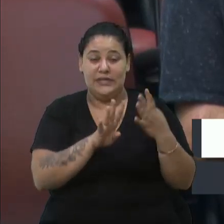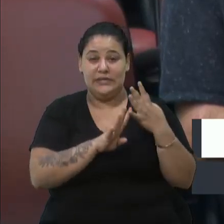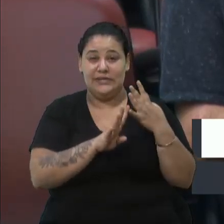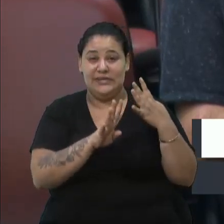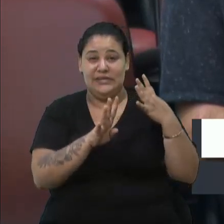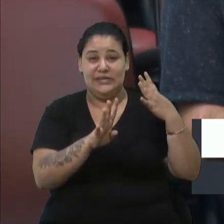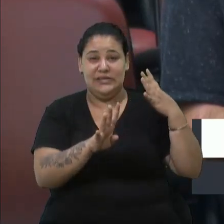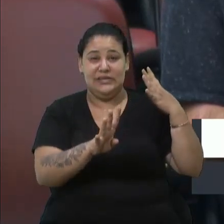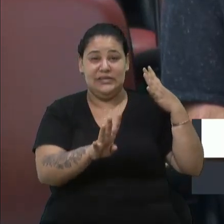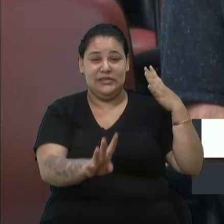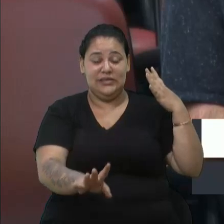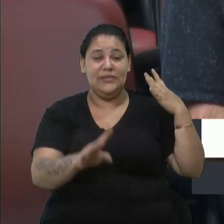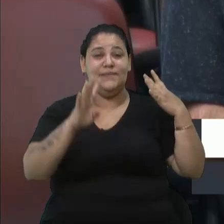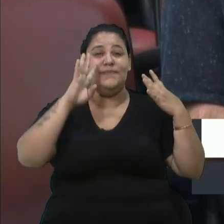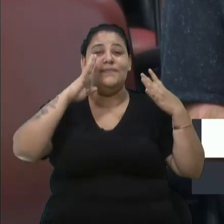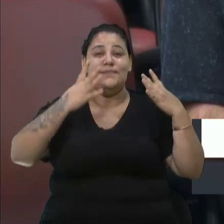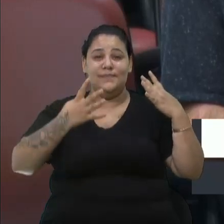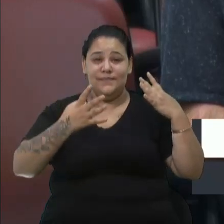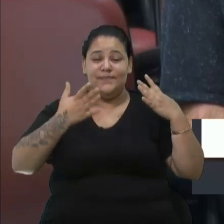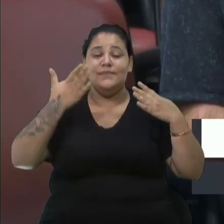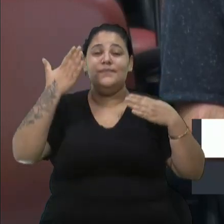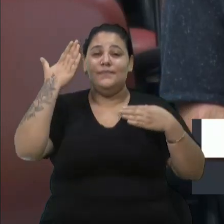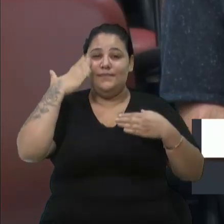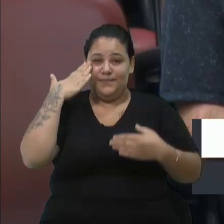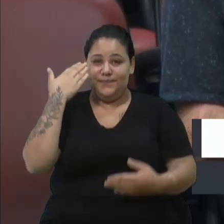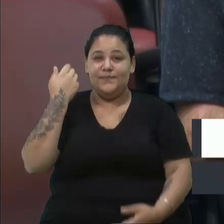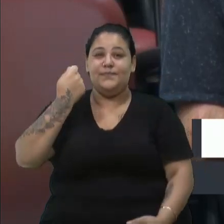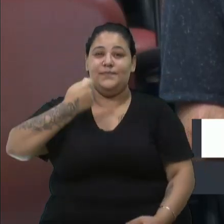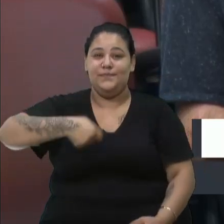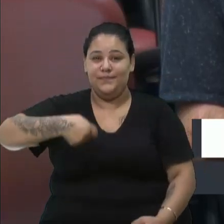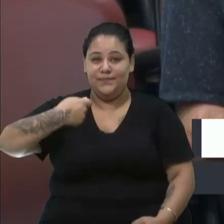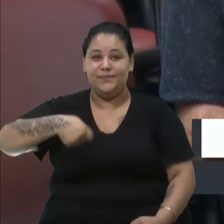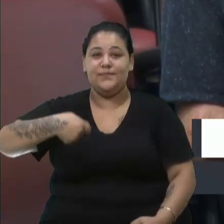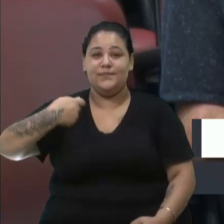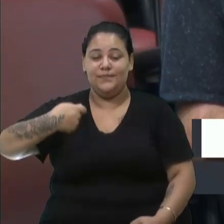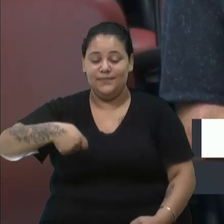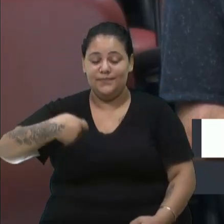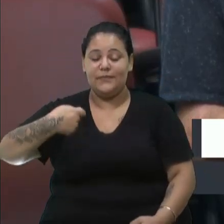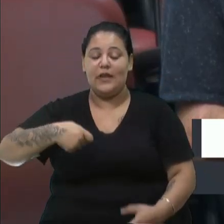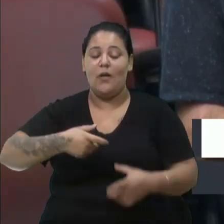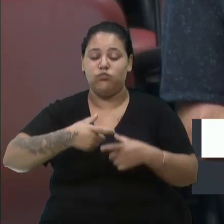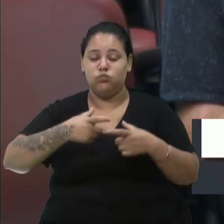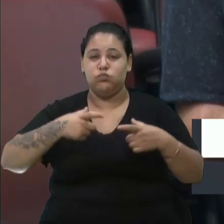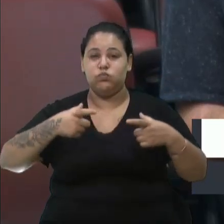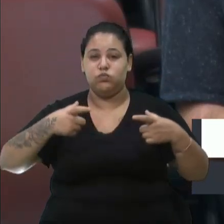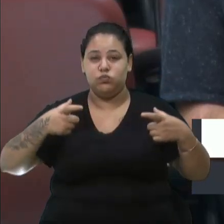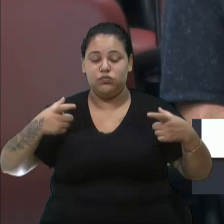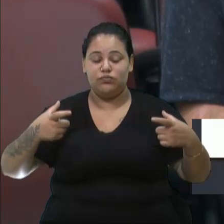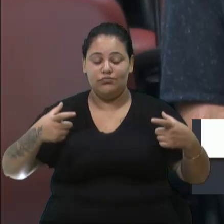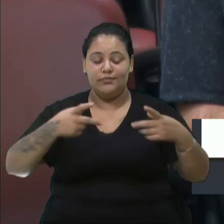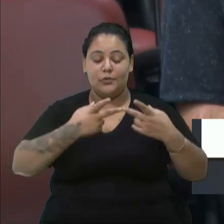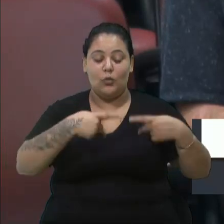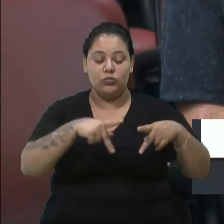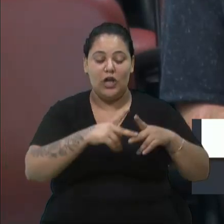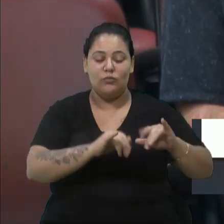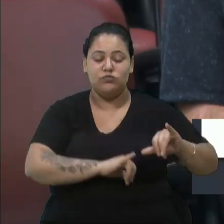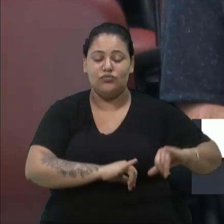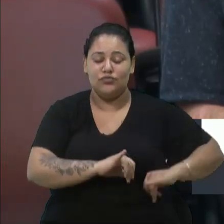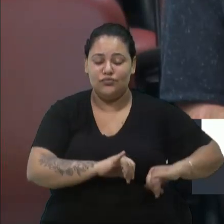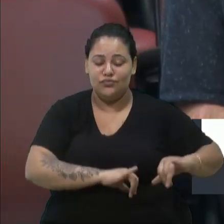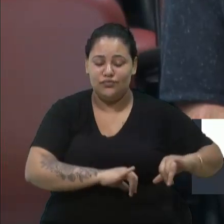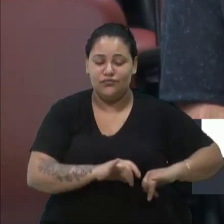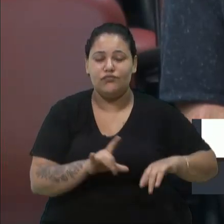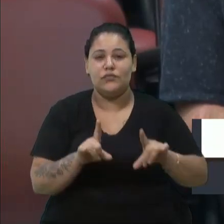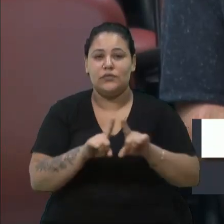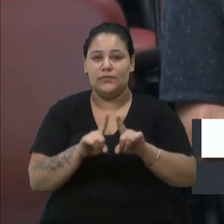acontecendo. Então eu sei dessa necessidade, uma necessidade grande. O povo está sofrendo muito com essa necessidade.